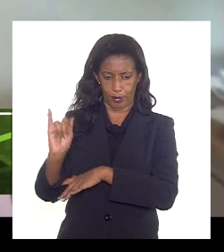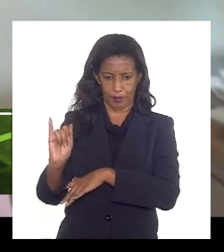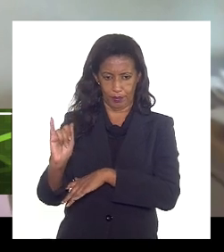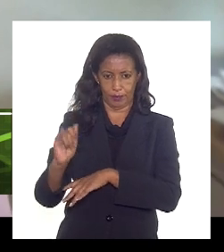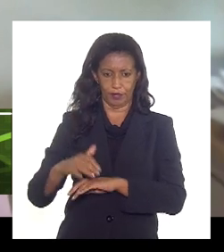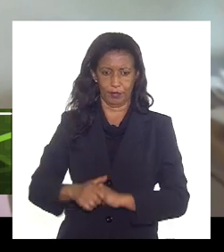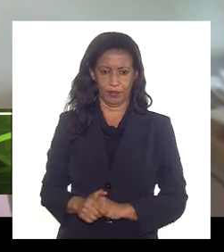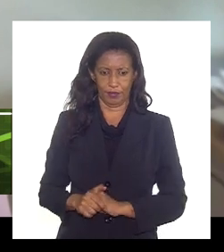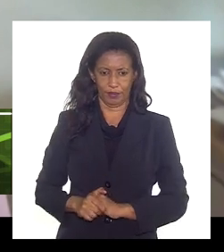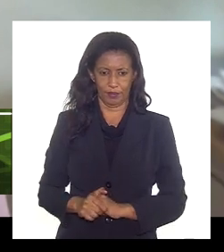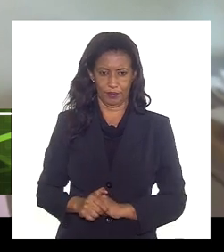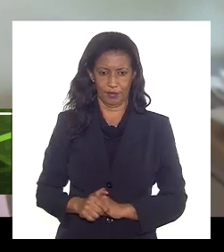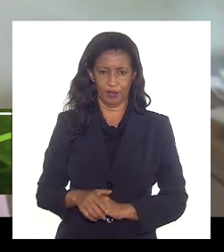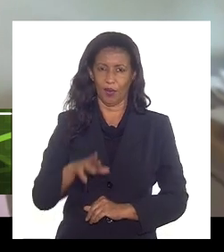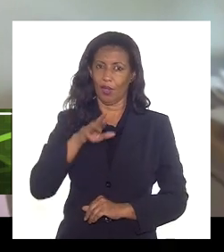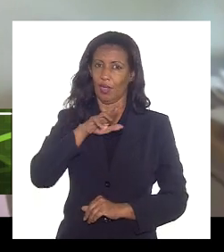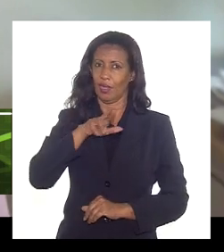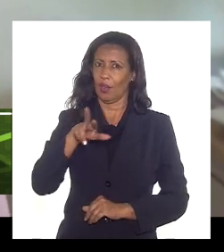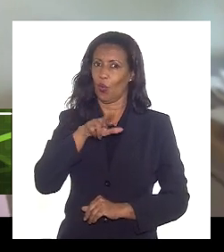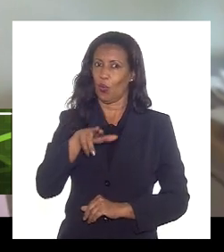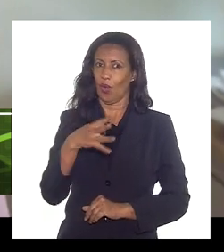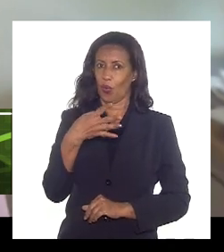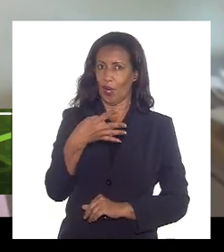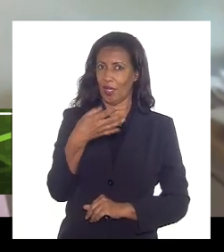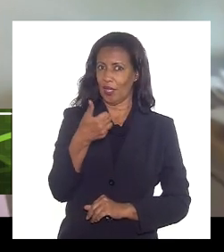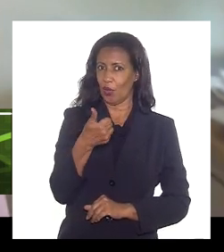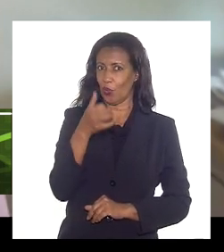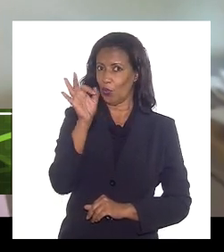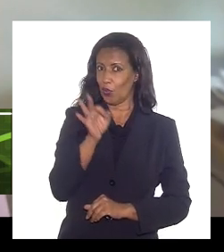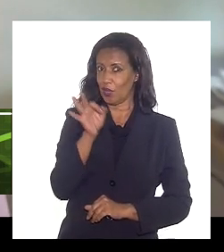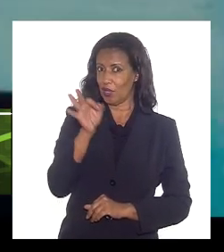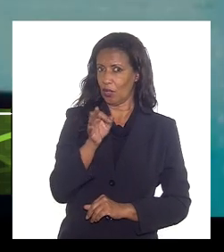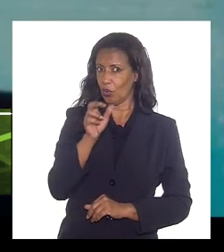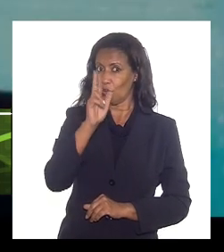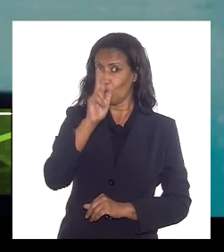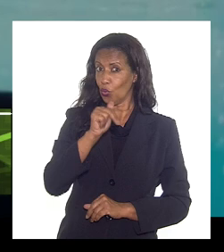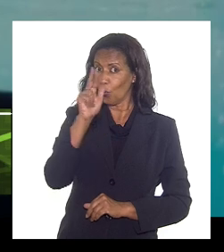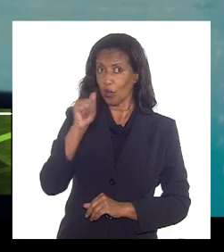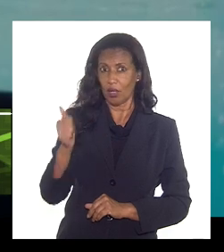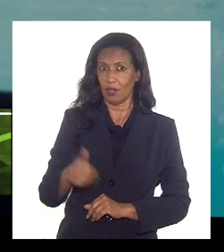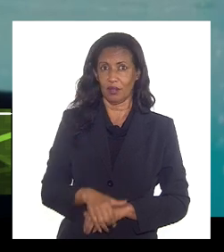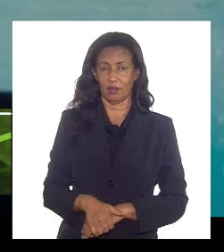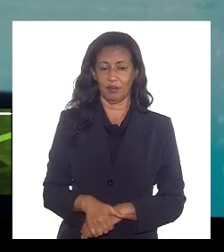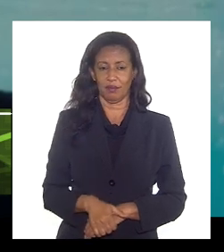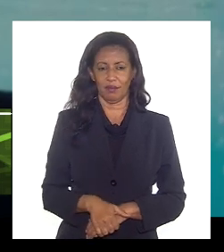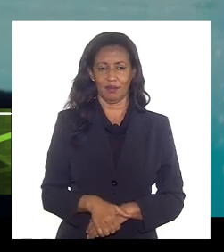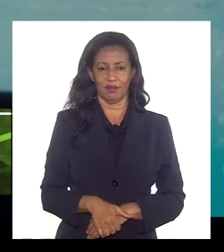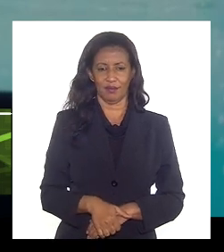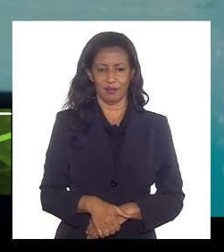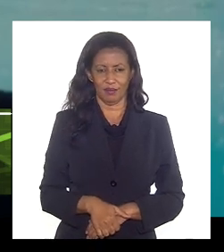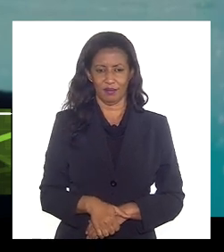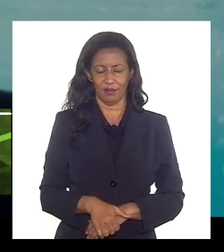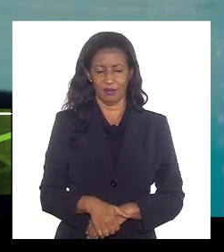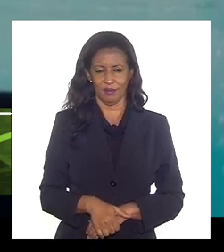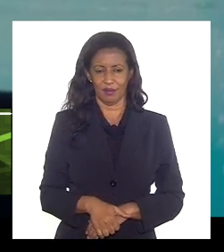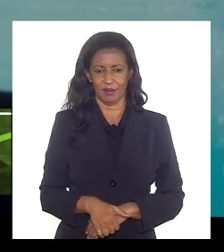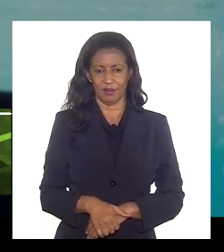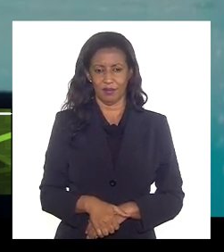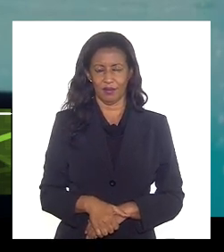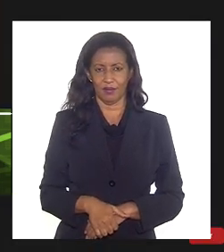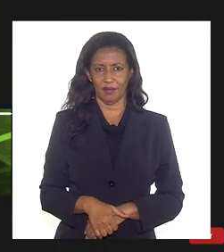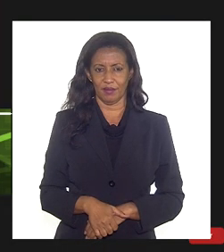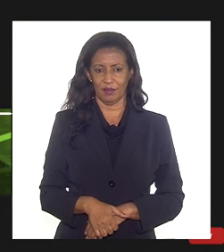não é 41% nunca não vamos lá esse aqui